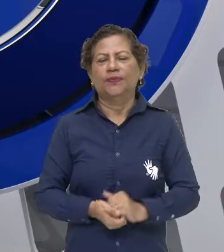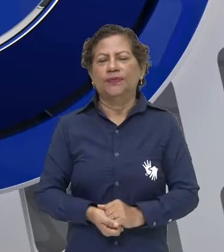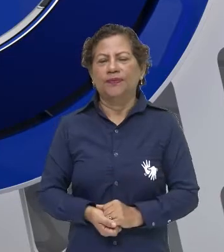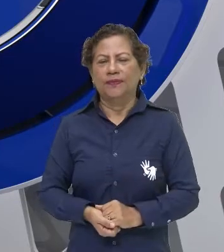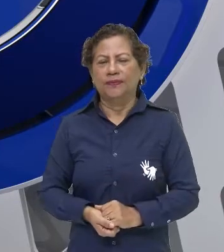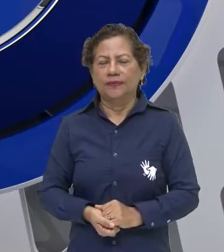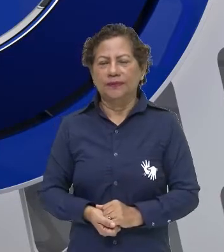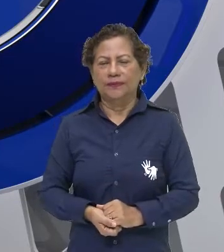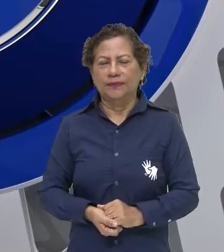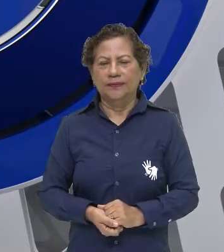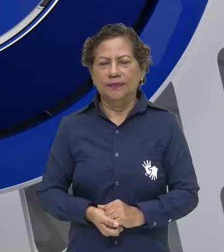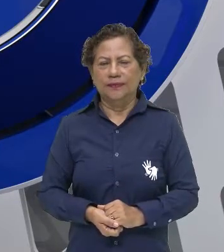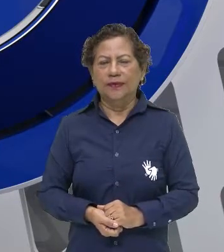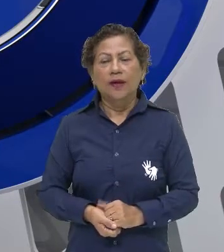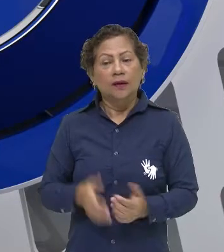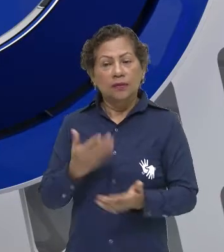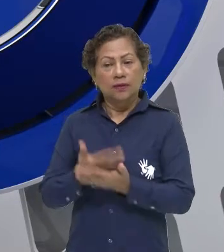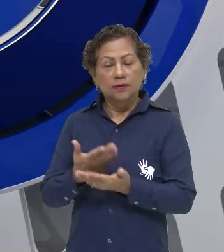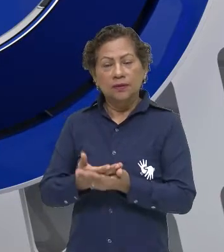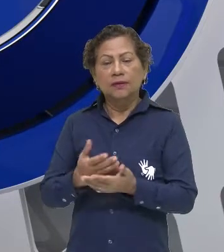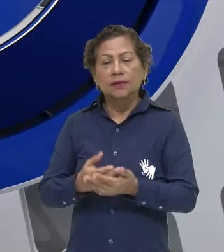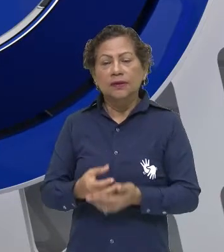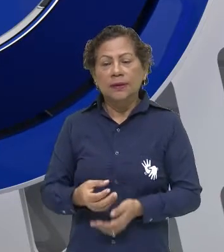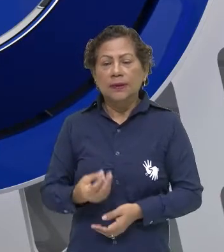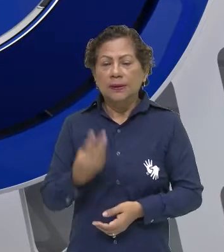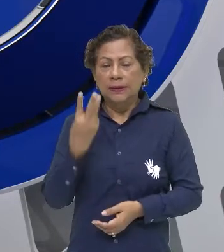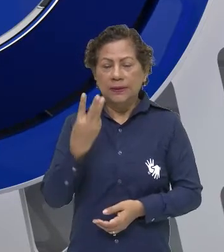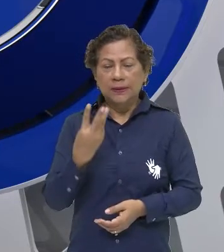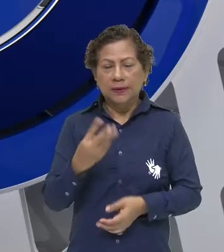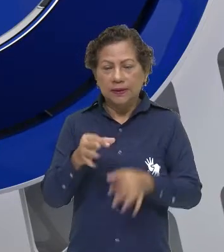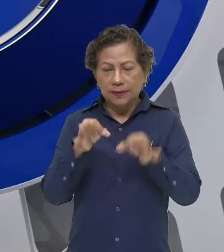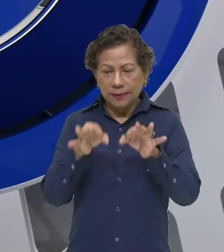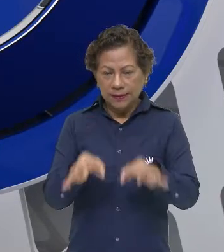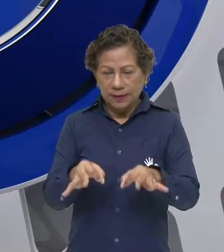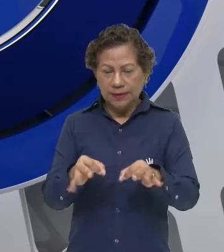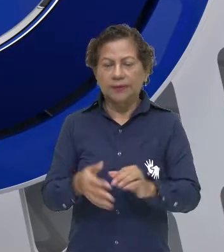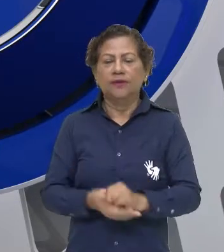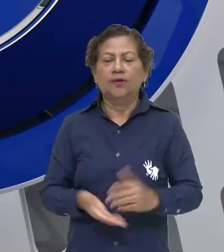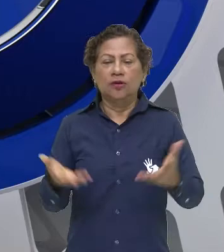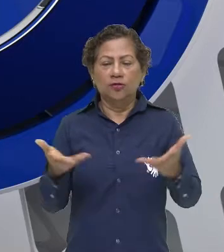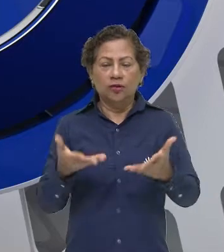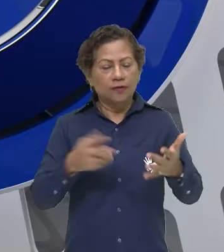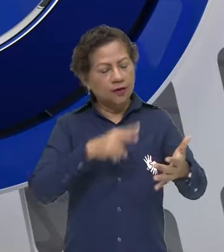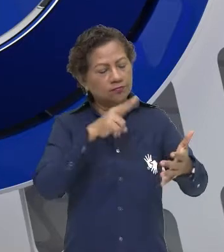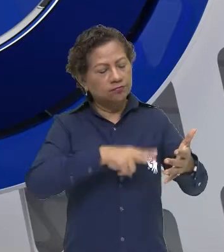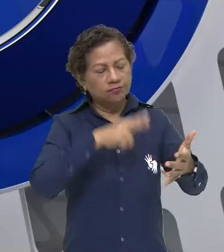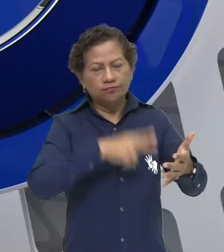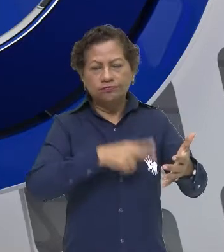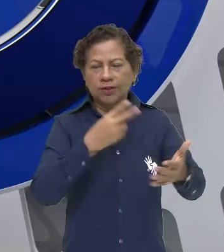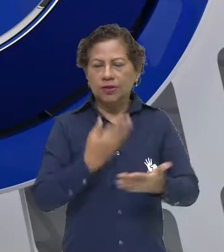nossa terceira unidade. Certo? Então vamos dar início e leitura da nossa aula de hoje.